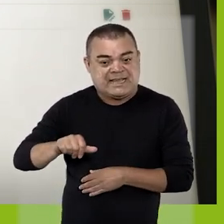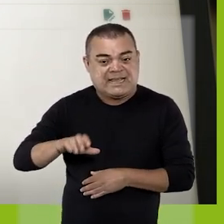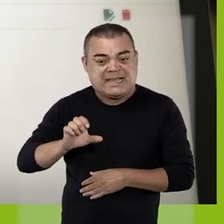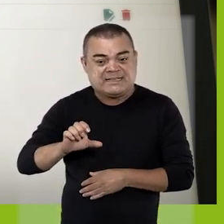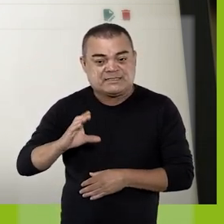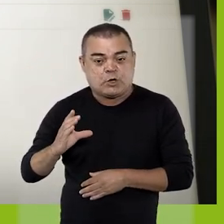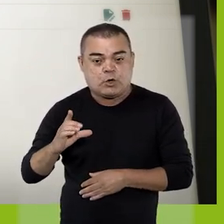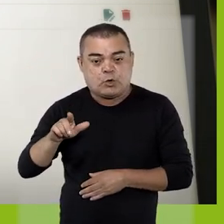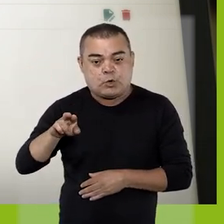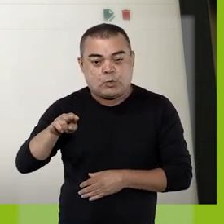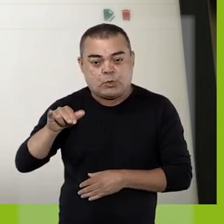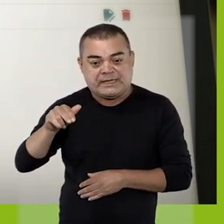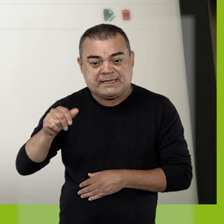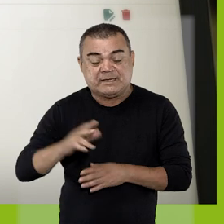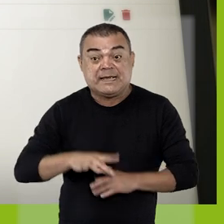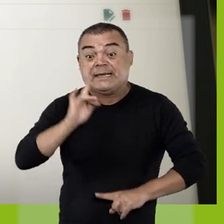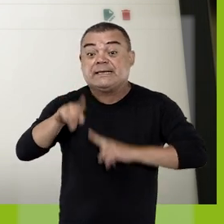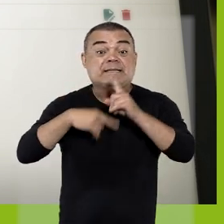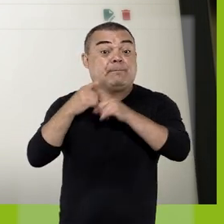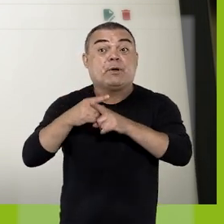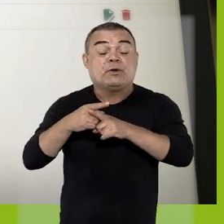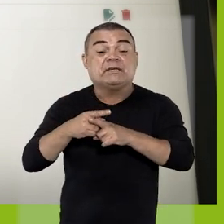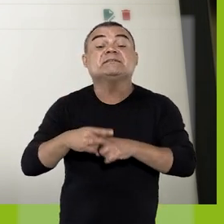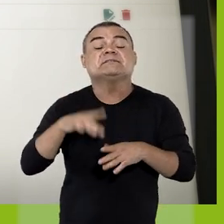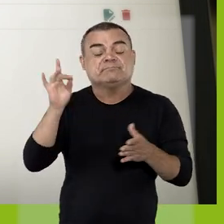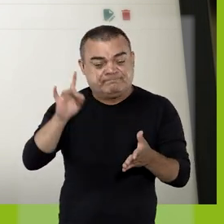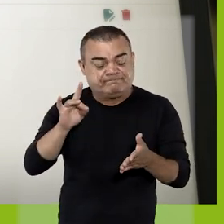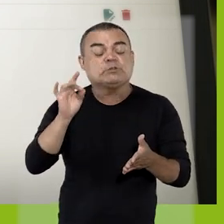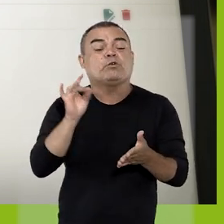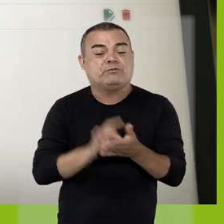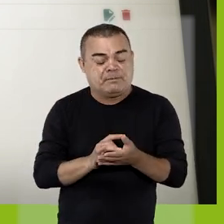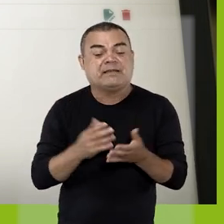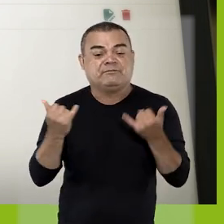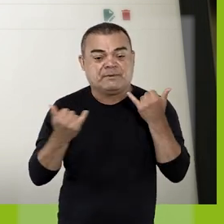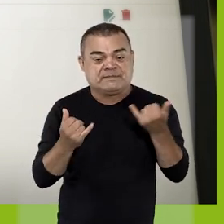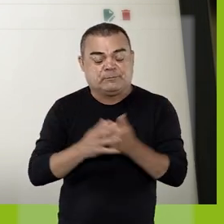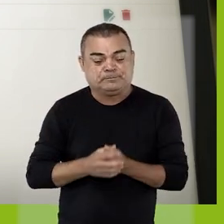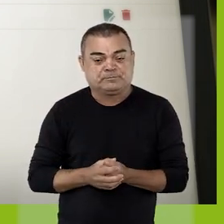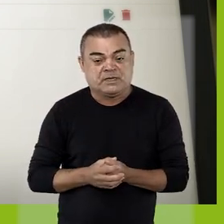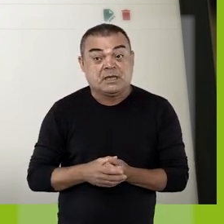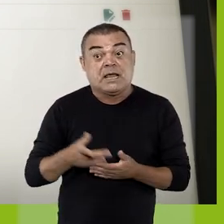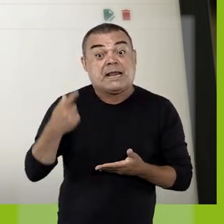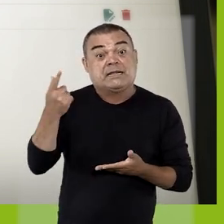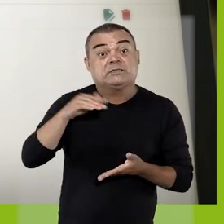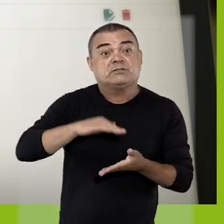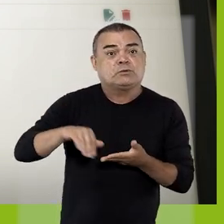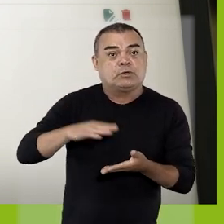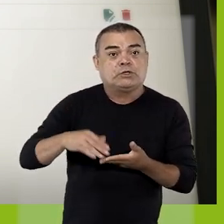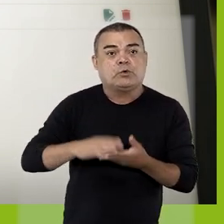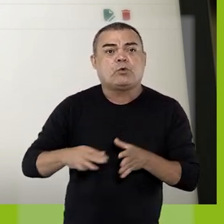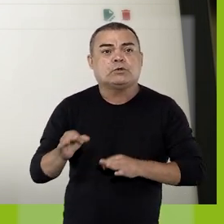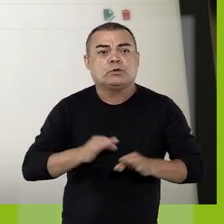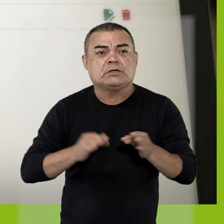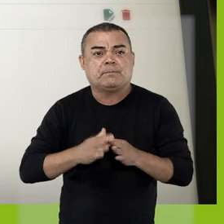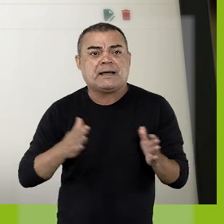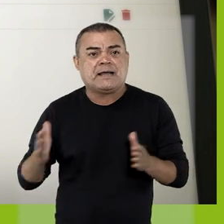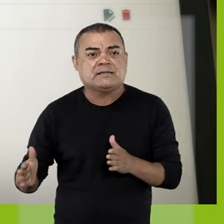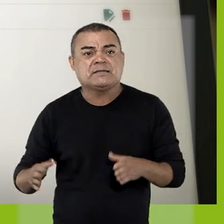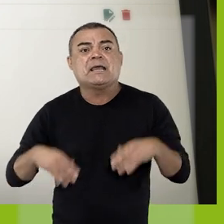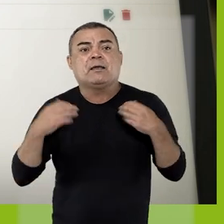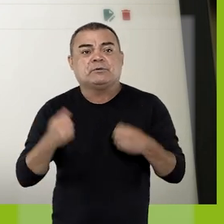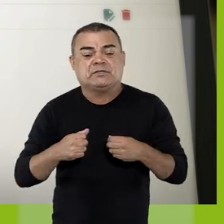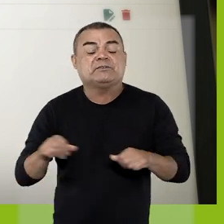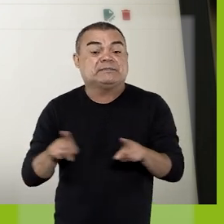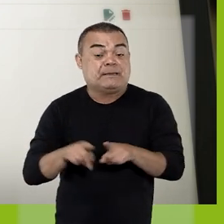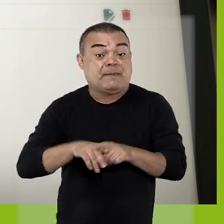Ou clicar neste ícone e em seguida confirmar a operação. Além de excluir o controle de prazos, é possível